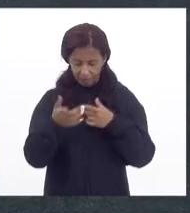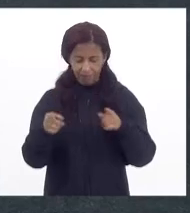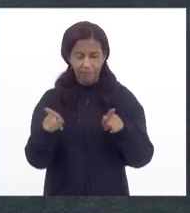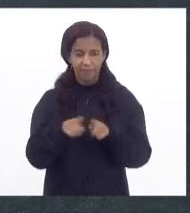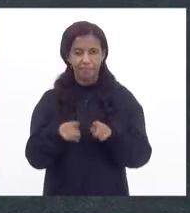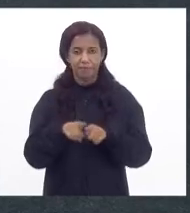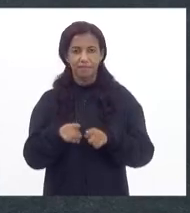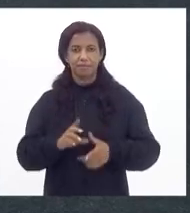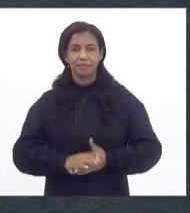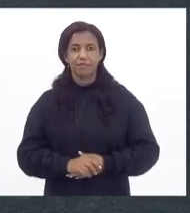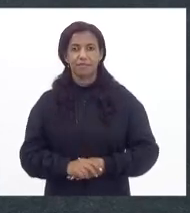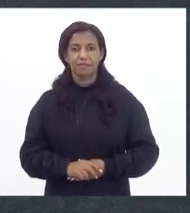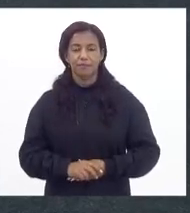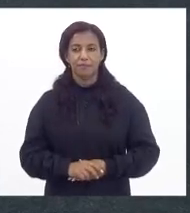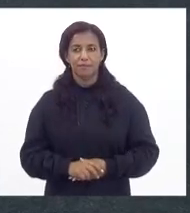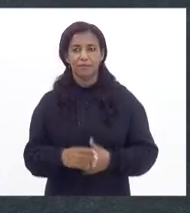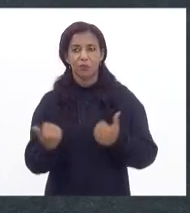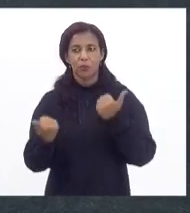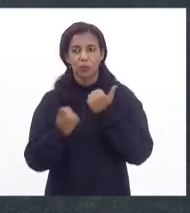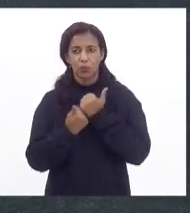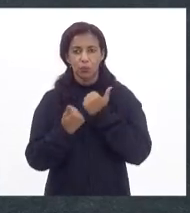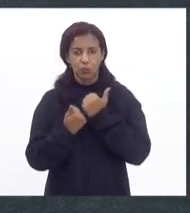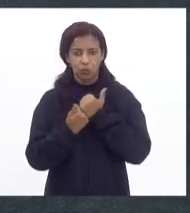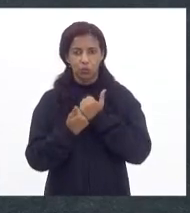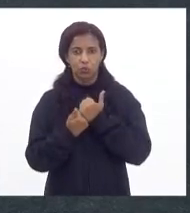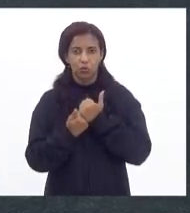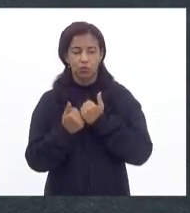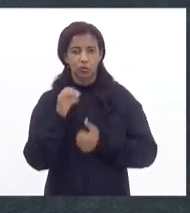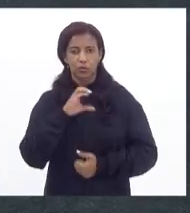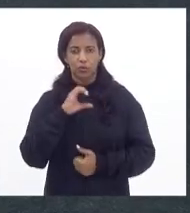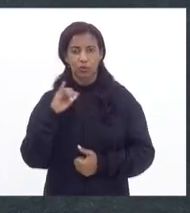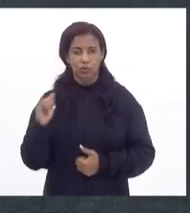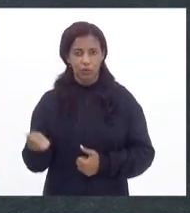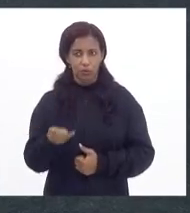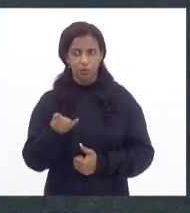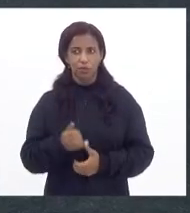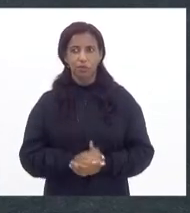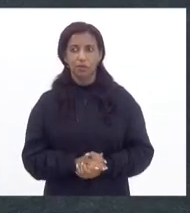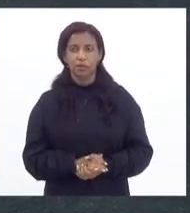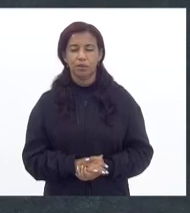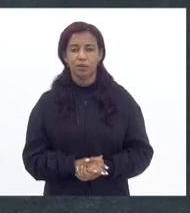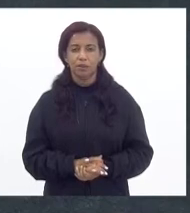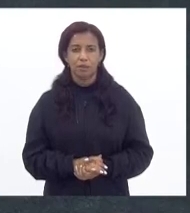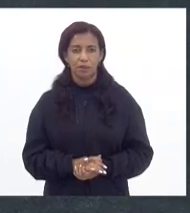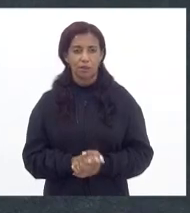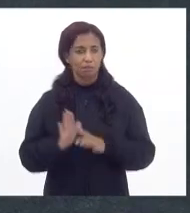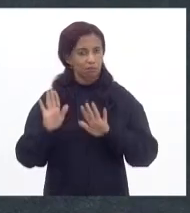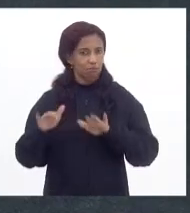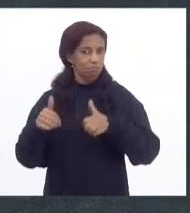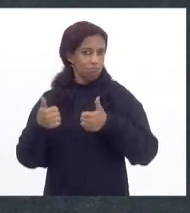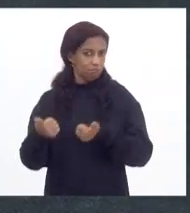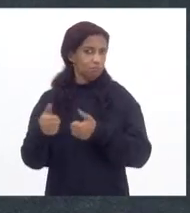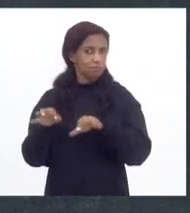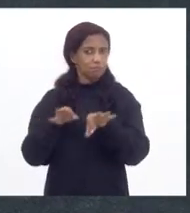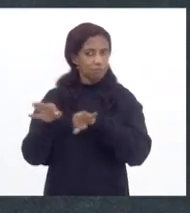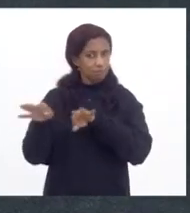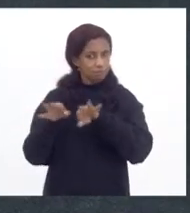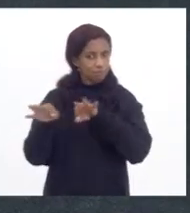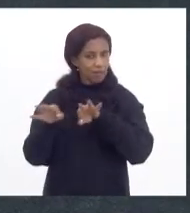o substitutivo da CCJ, que foi muito bem elaborado,